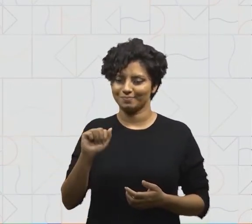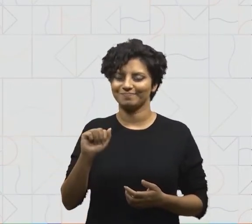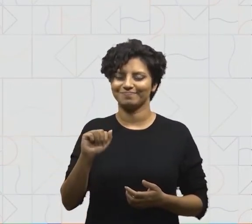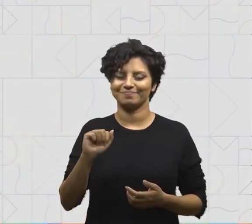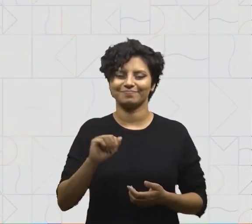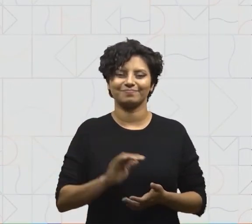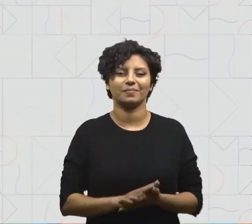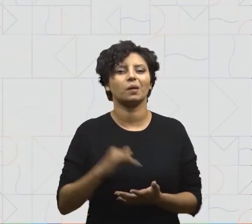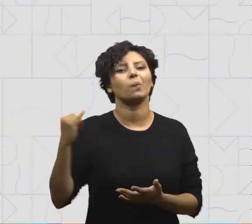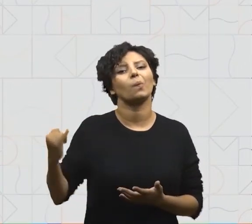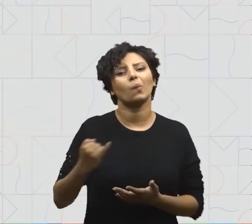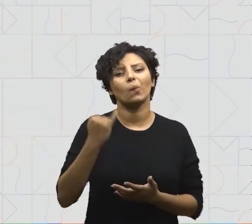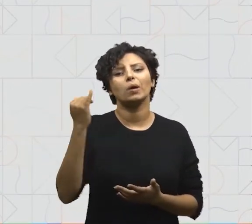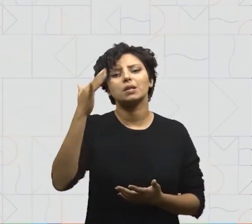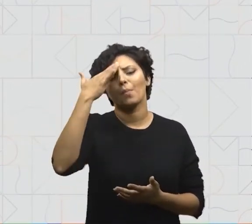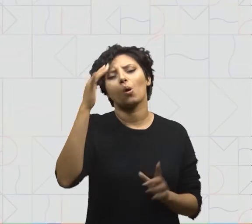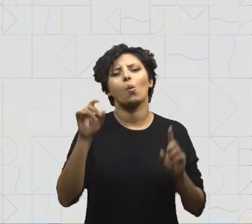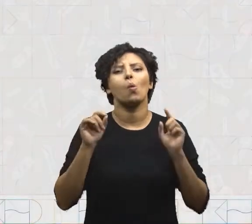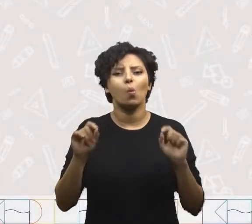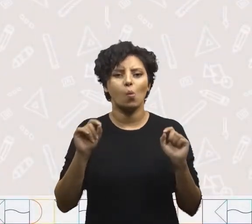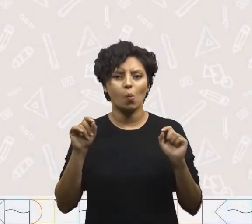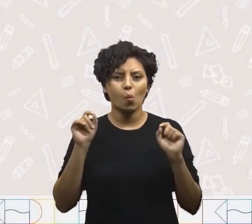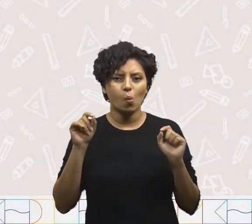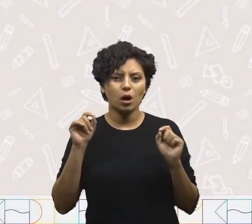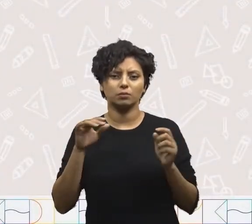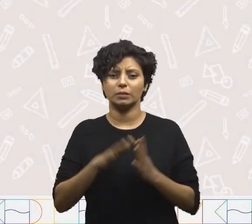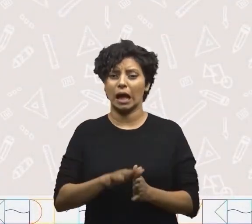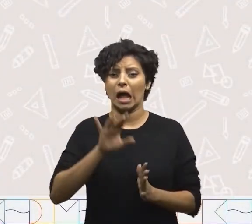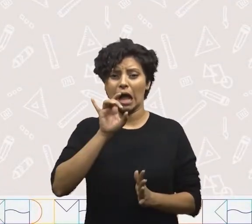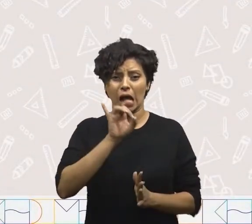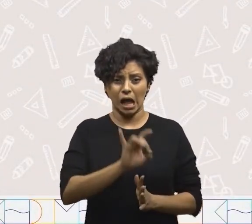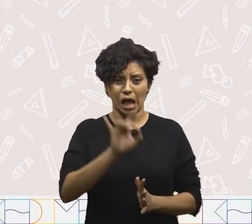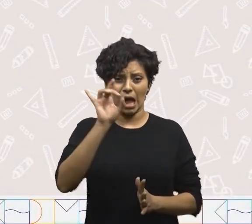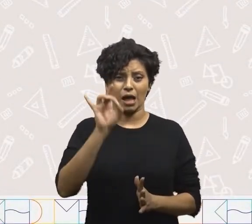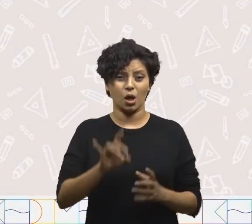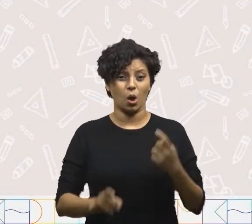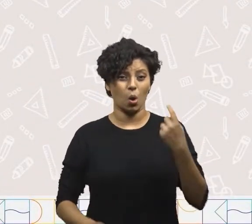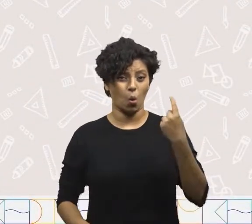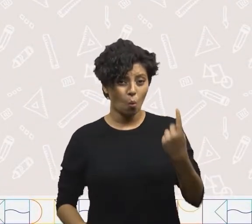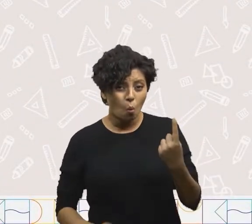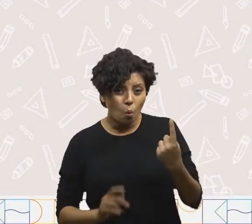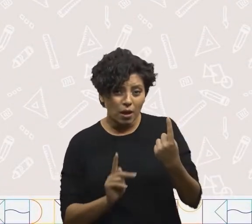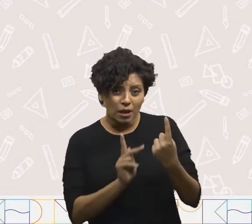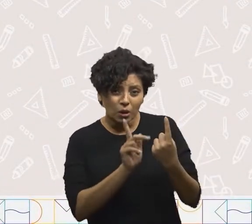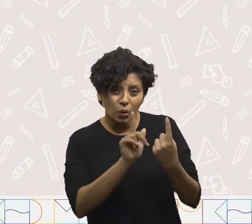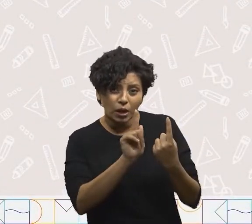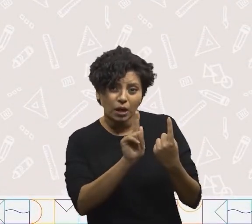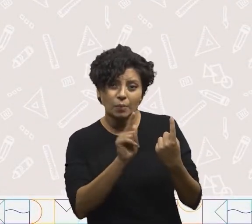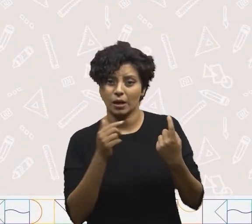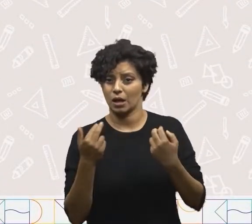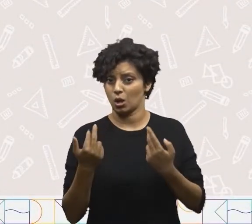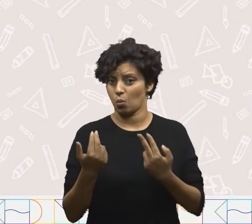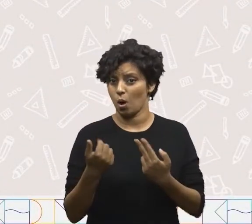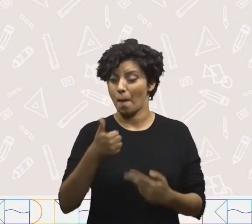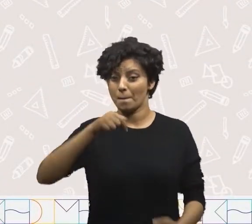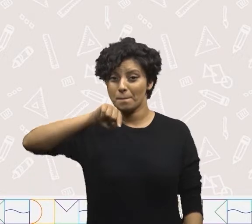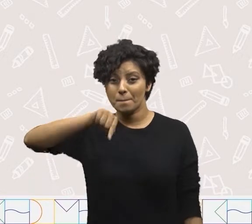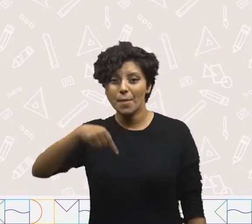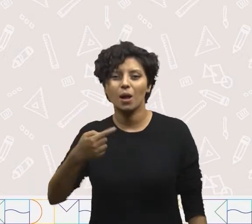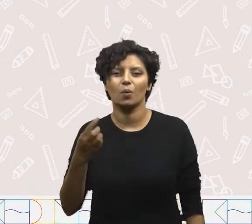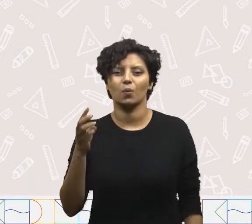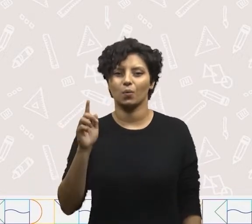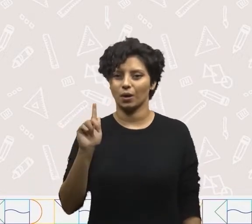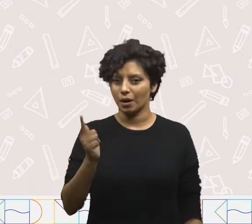Importante sabermos que, para cada um quilograma, eu tenho mil